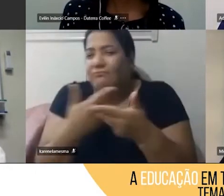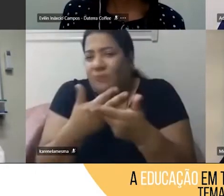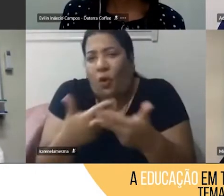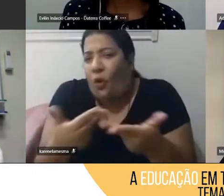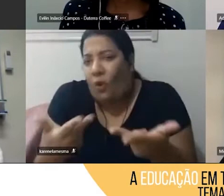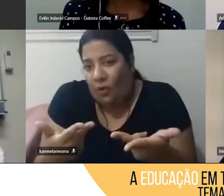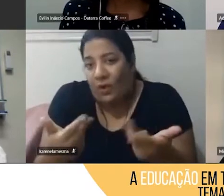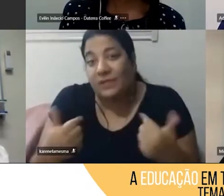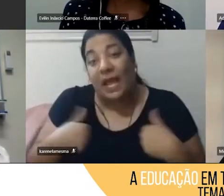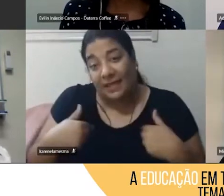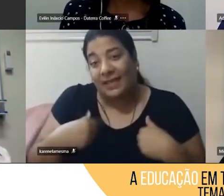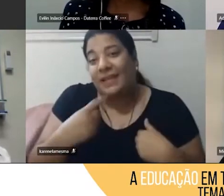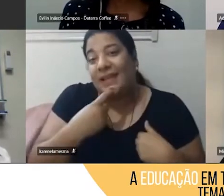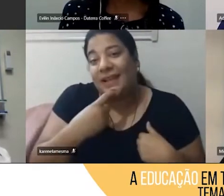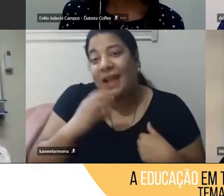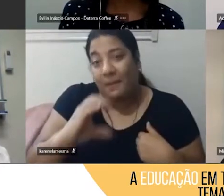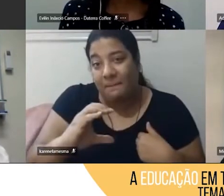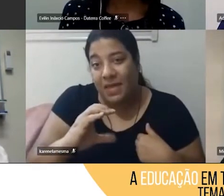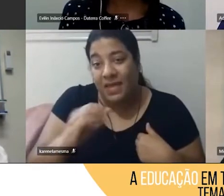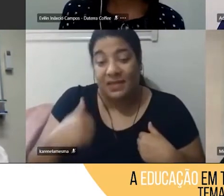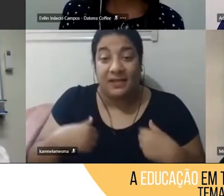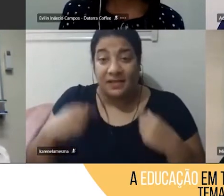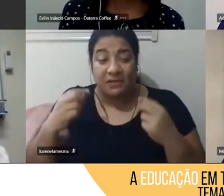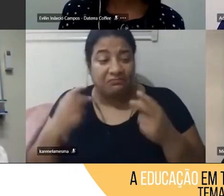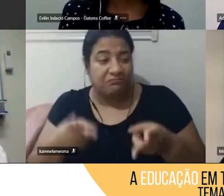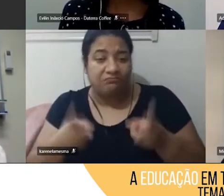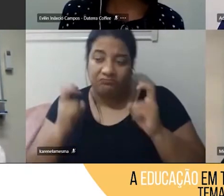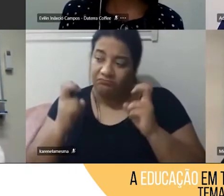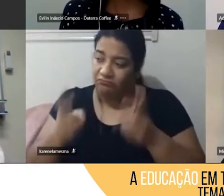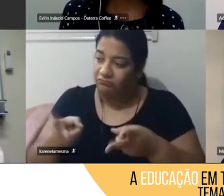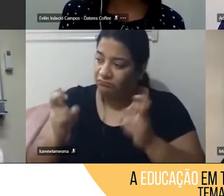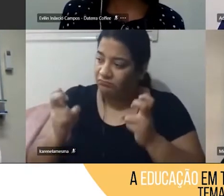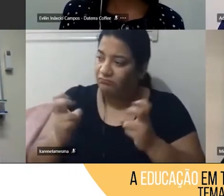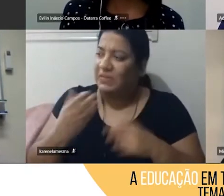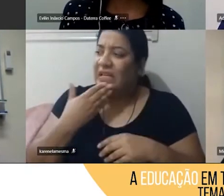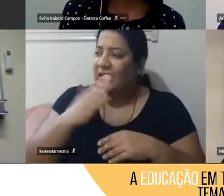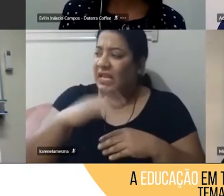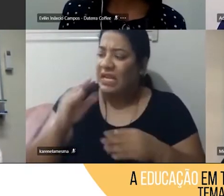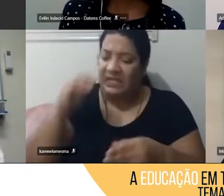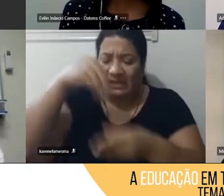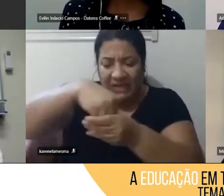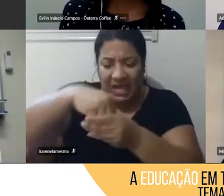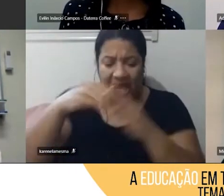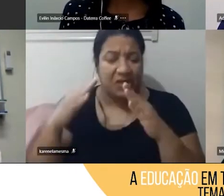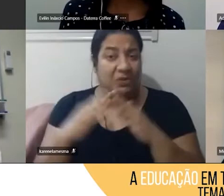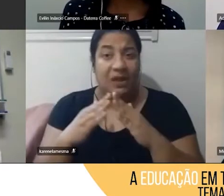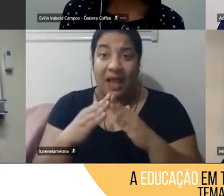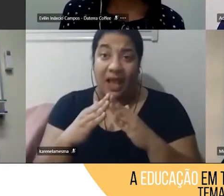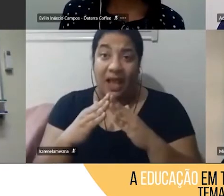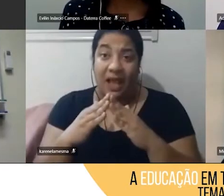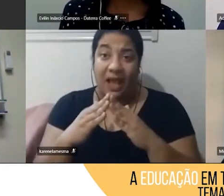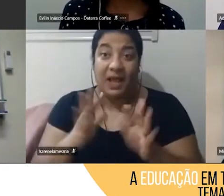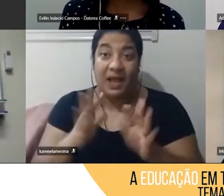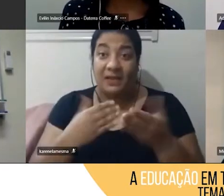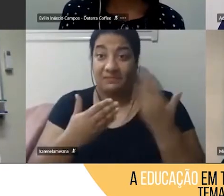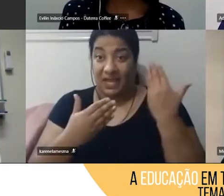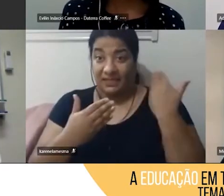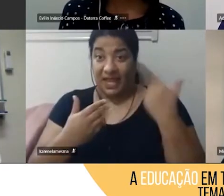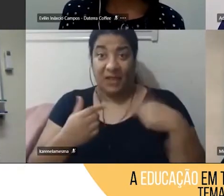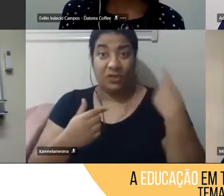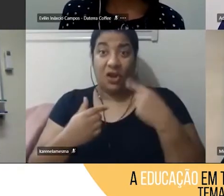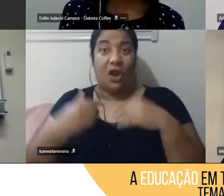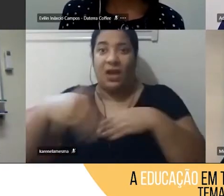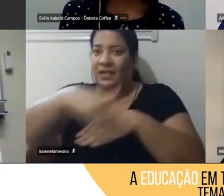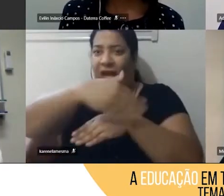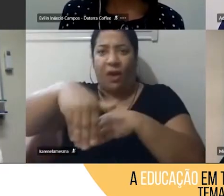aqui em Campinas, hoje eu vejo as crianças um pouco mais fechadas nas suas casas e a gente tinha todo esse espaço de socialização que